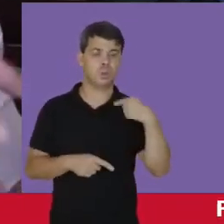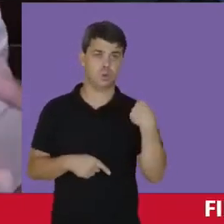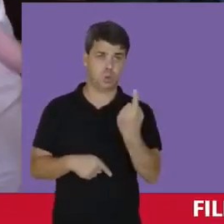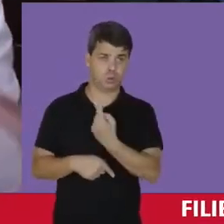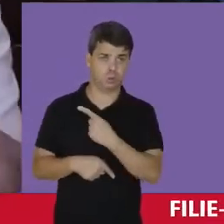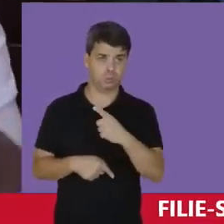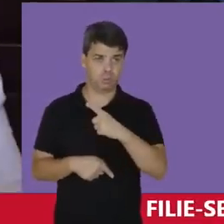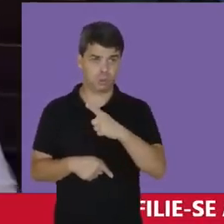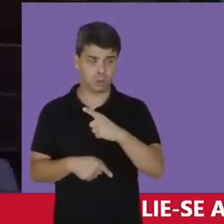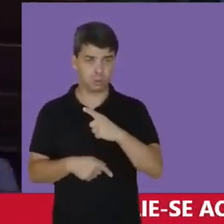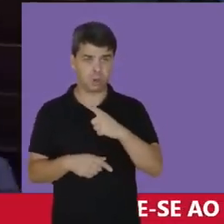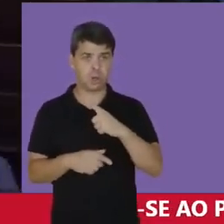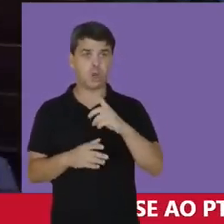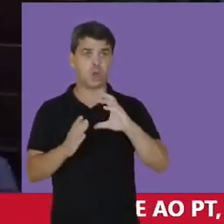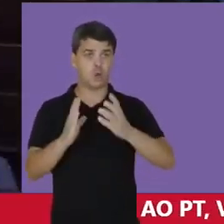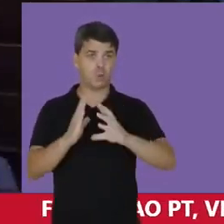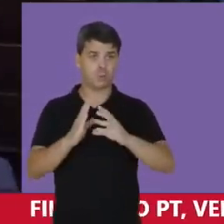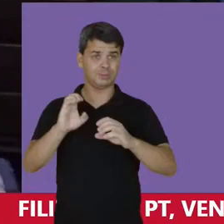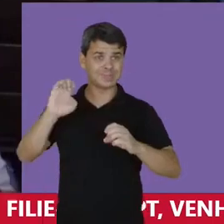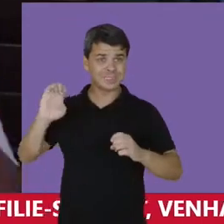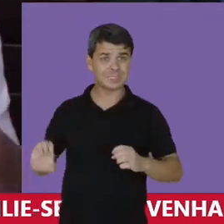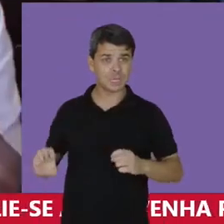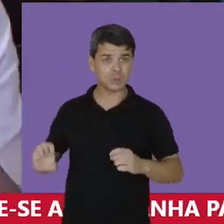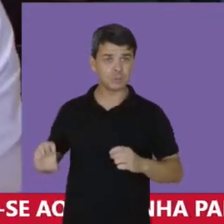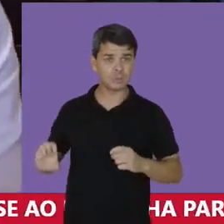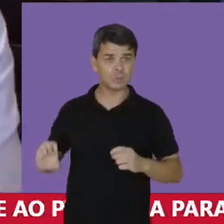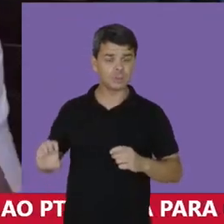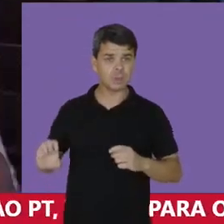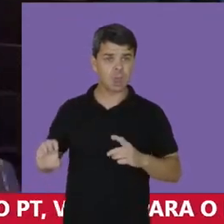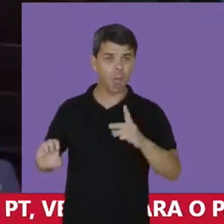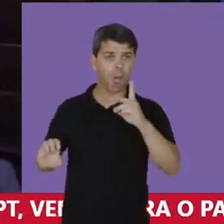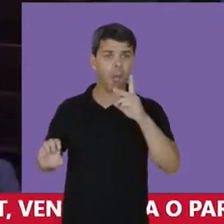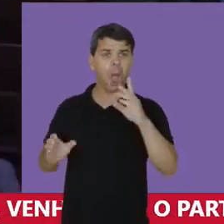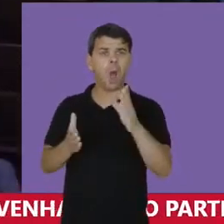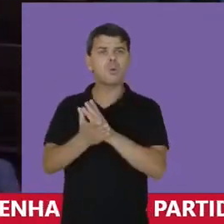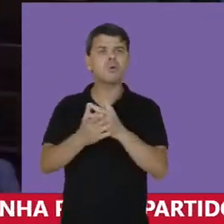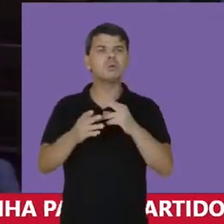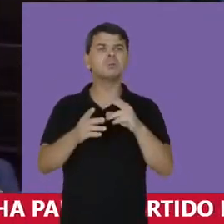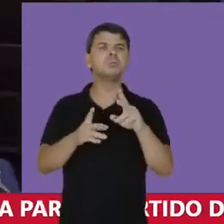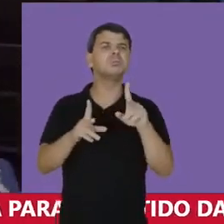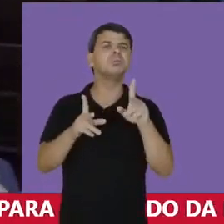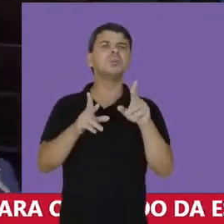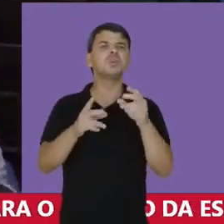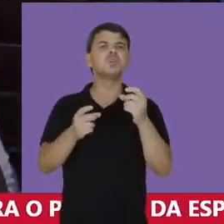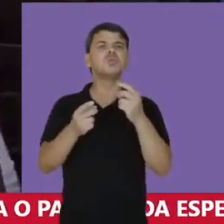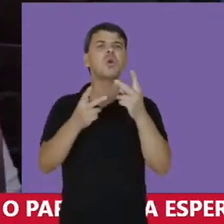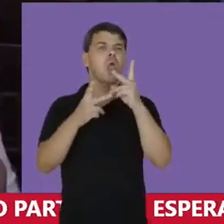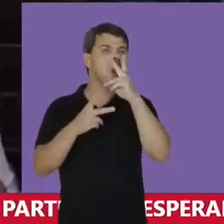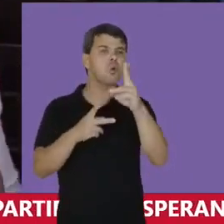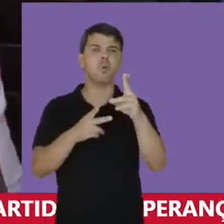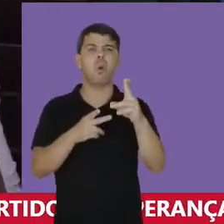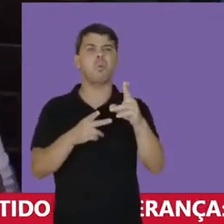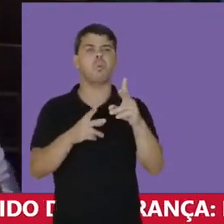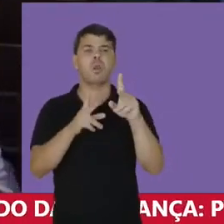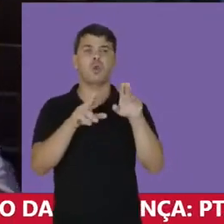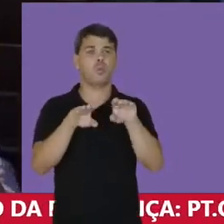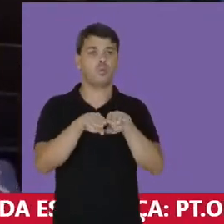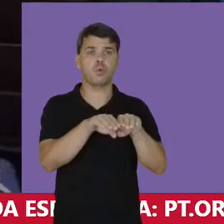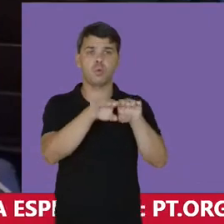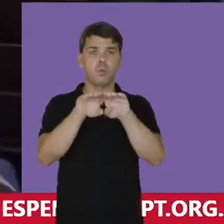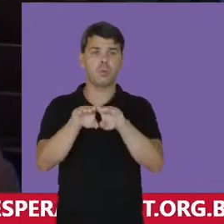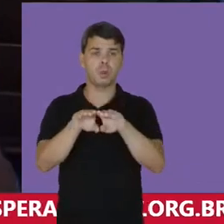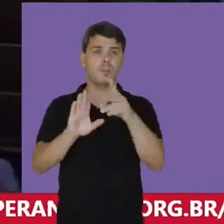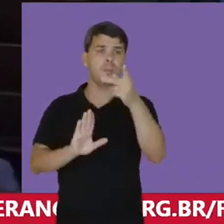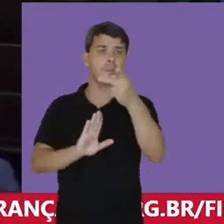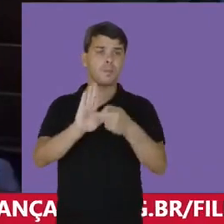nós temos Nos partidos de esquerda Algo parecido Que se assemelha Mas tem um outro projeto Que é o